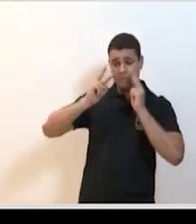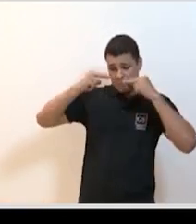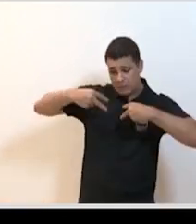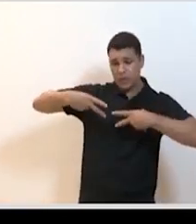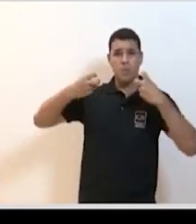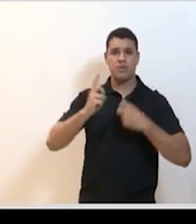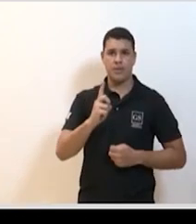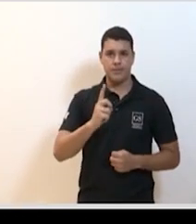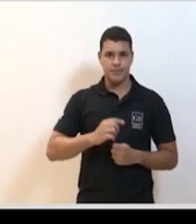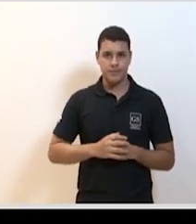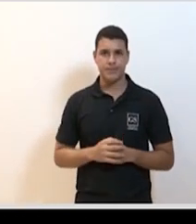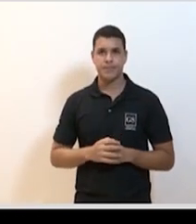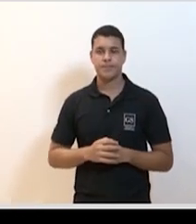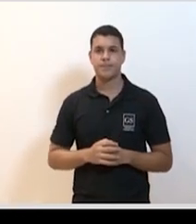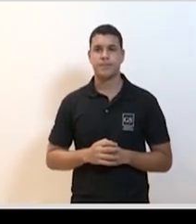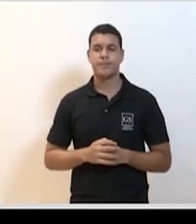infectado. Pode passar o próximo, por favor.